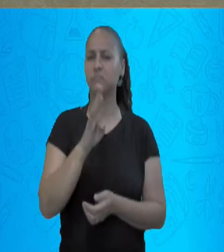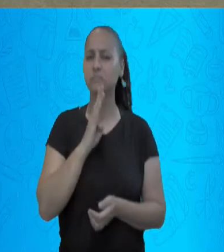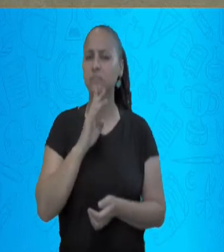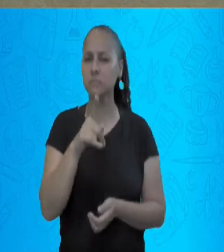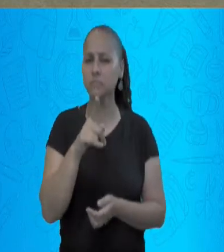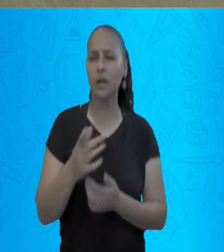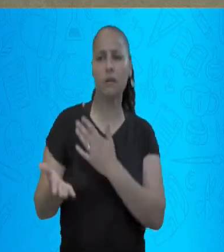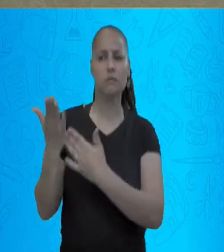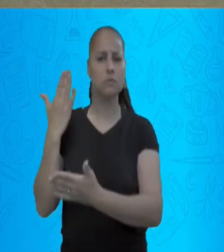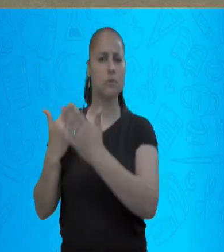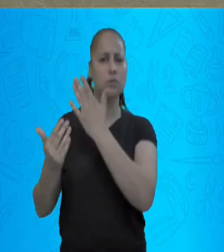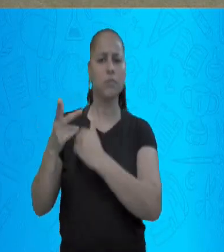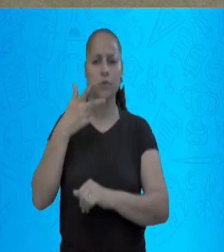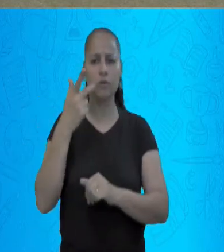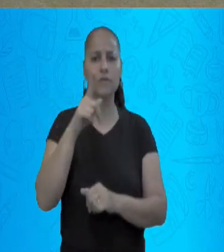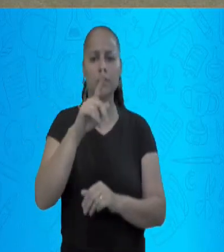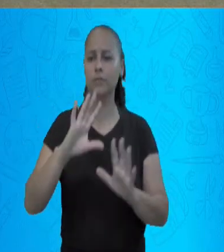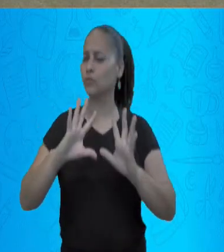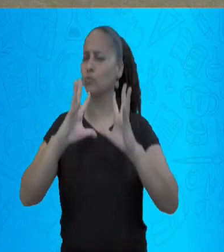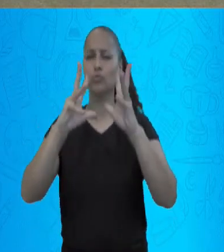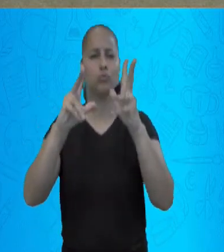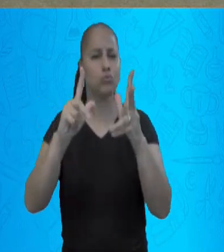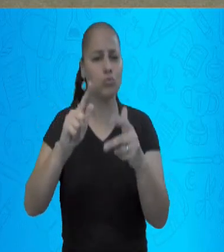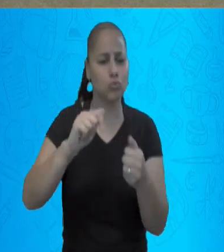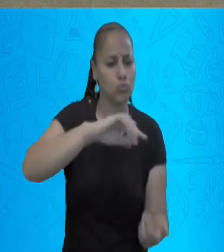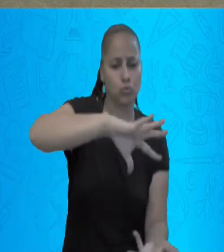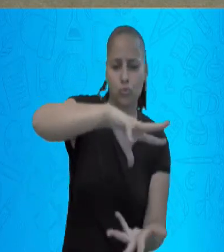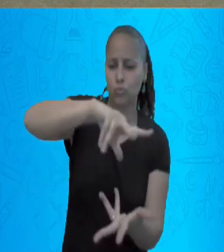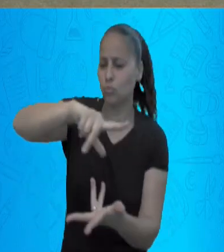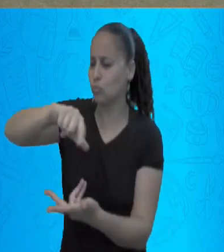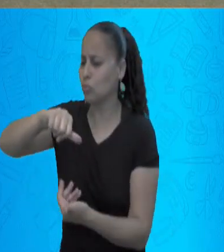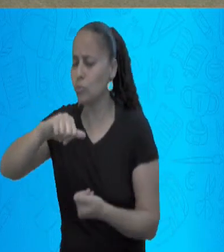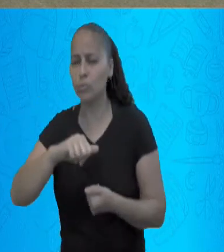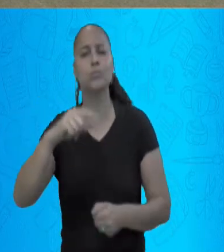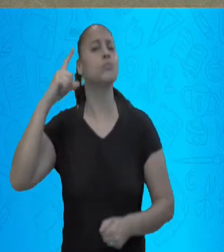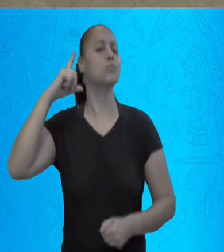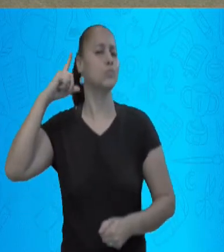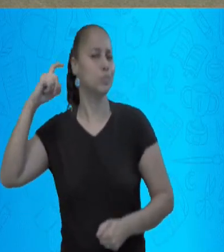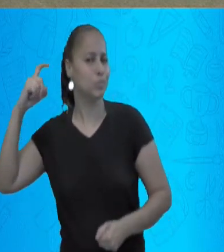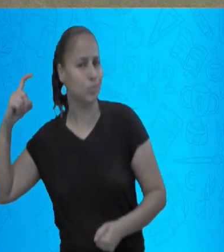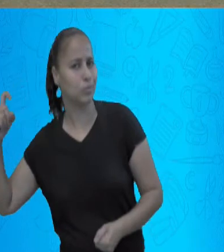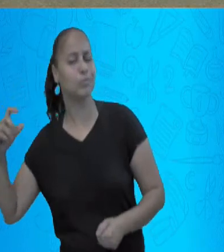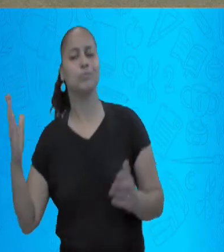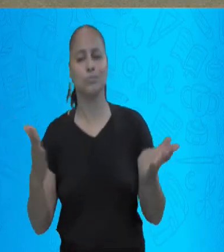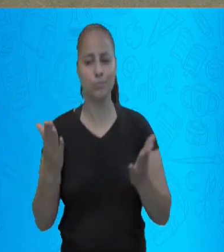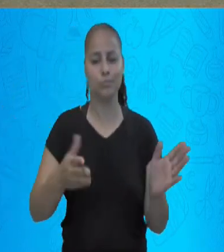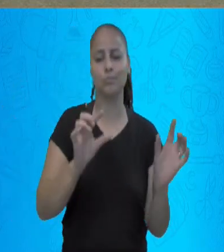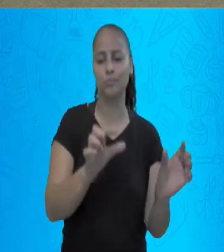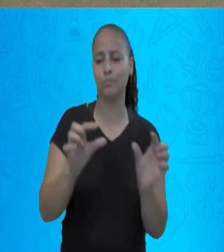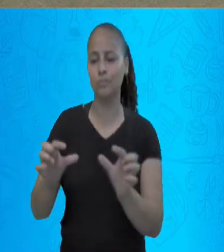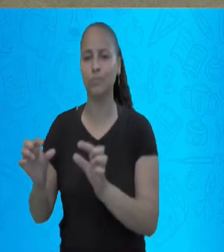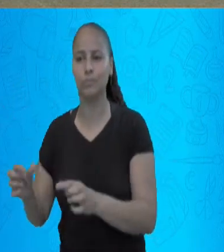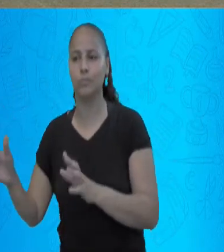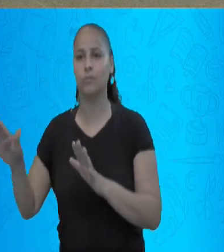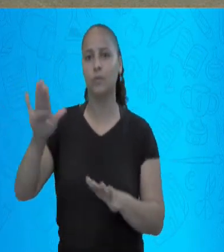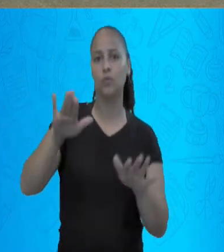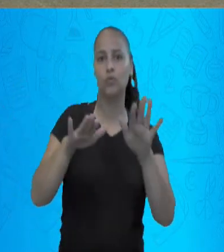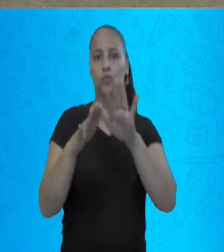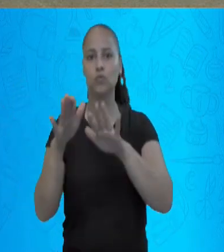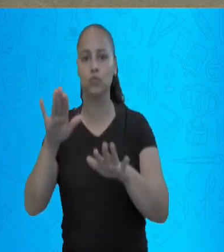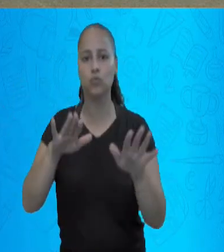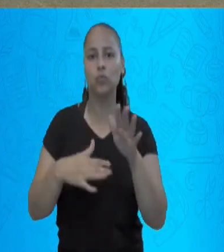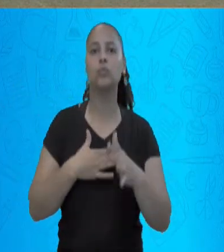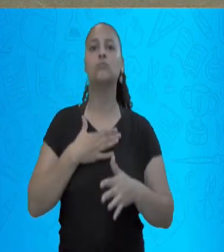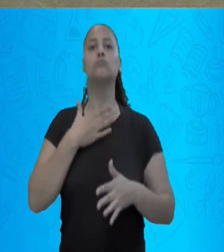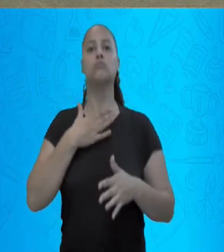anteriormente, tudo ao nosso redor produz alguma forma de sons que chegam até nós através das